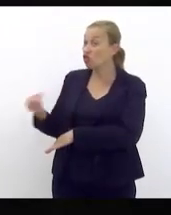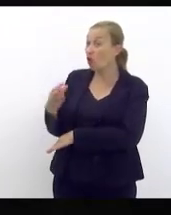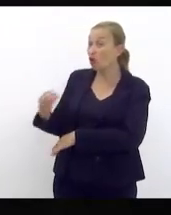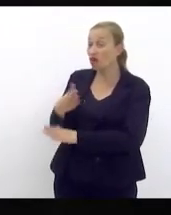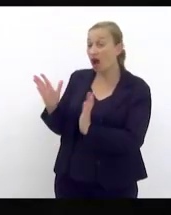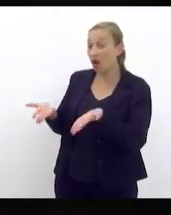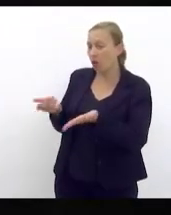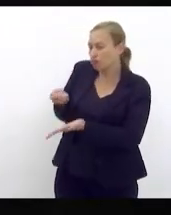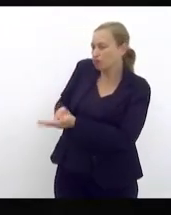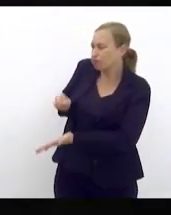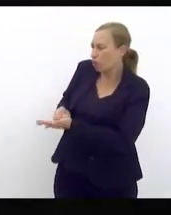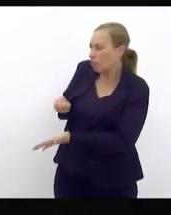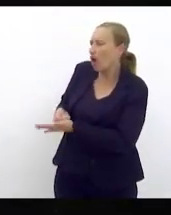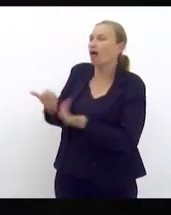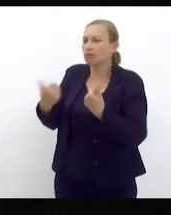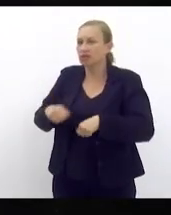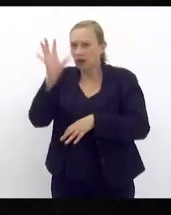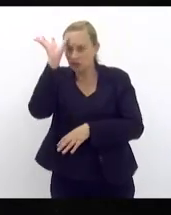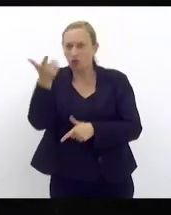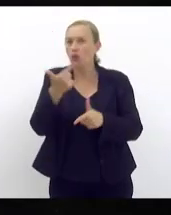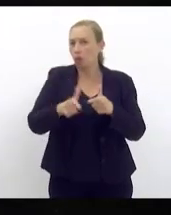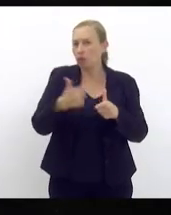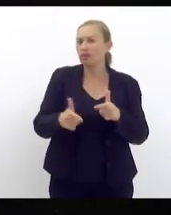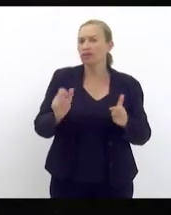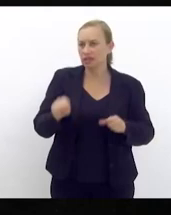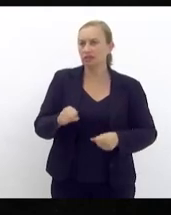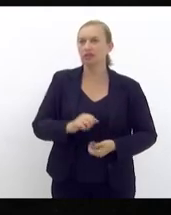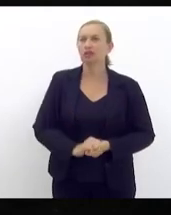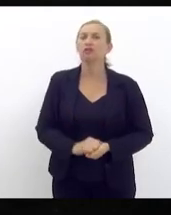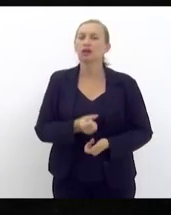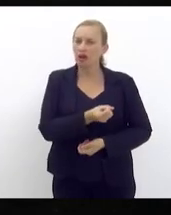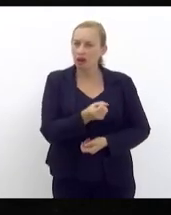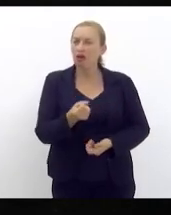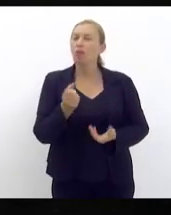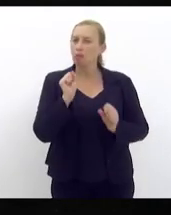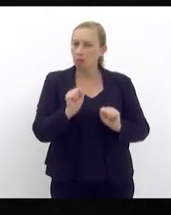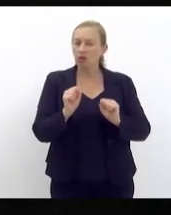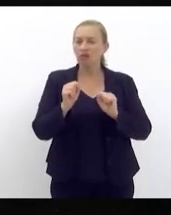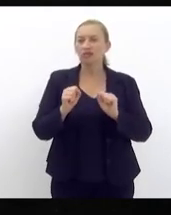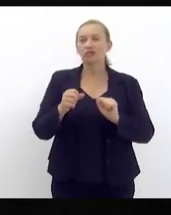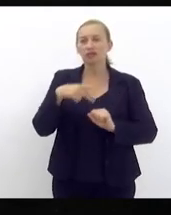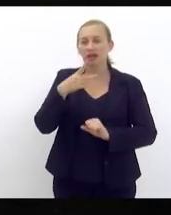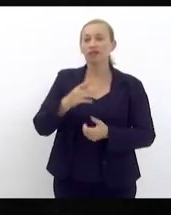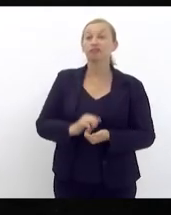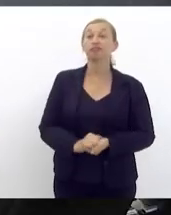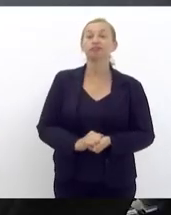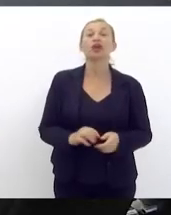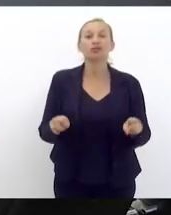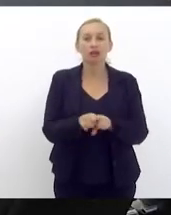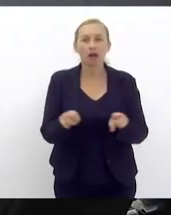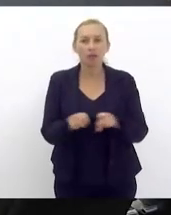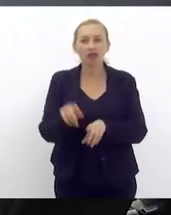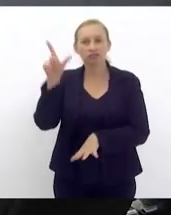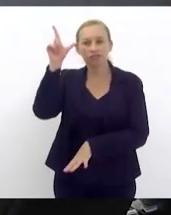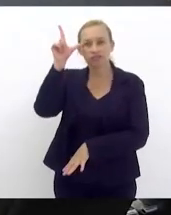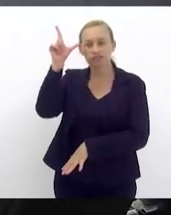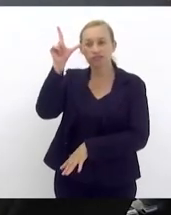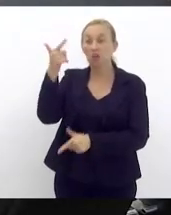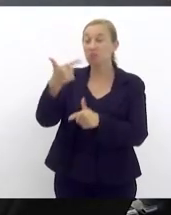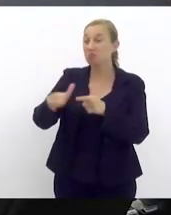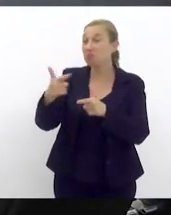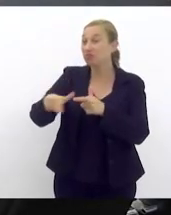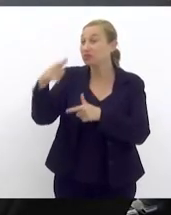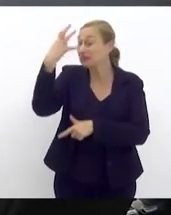temos que cobrar para resolver essa questão claro a vontade inclusive também a gente está com um problema